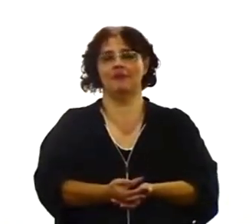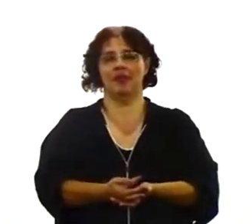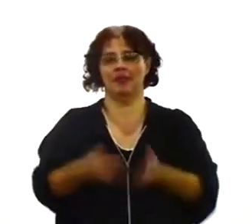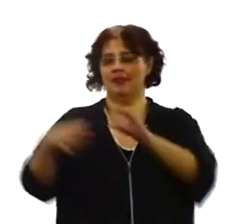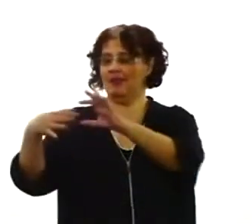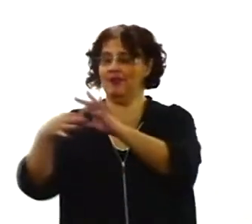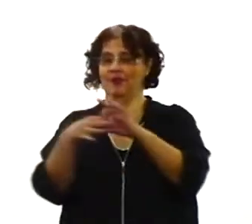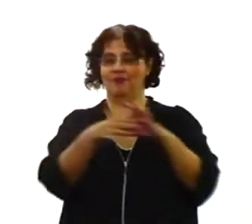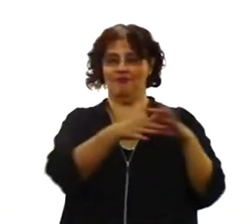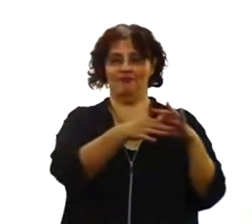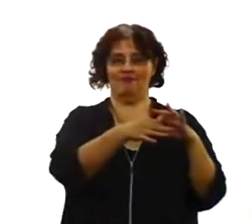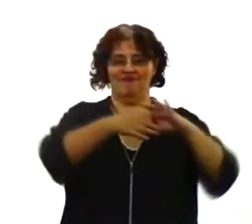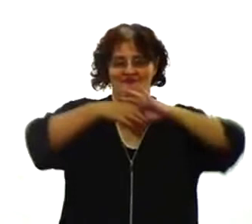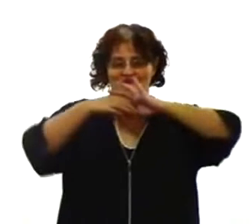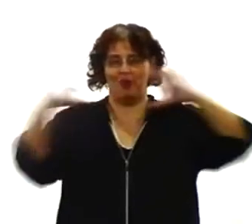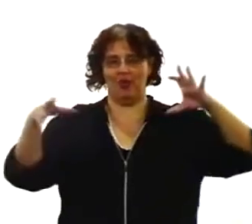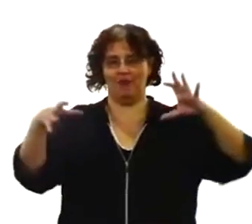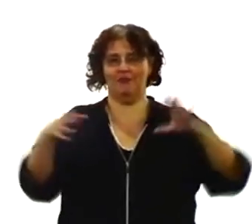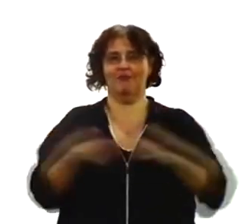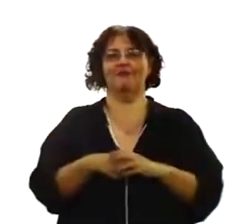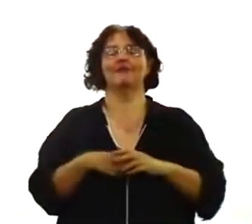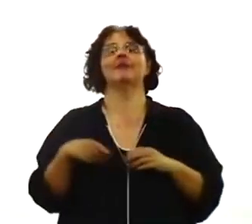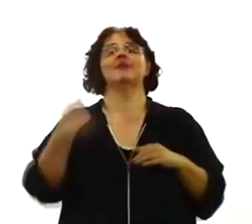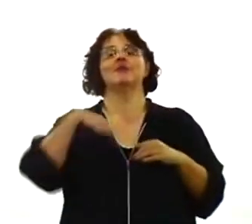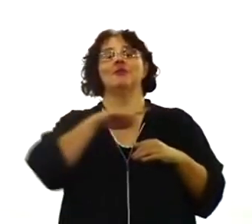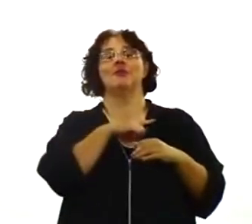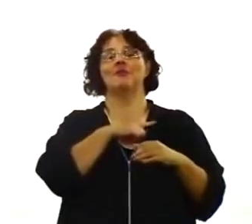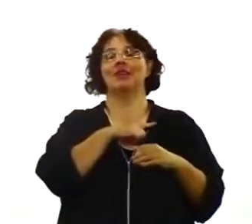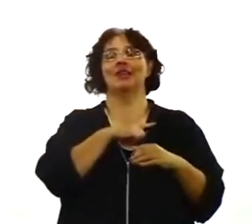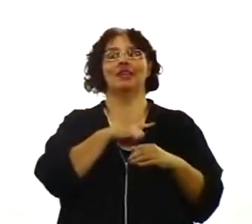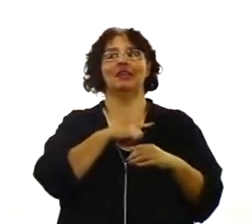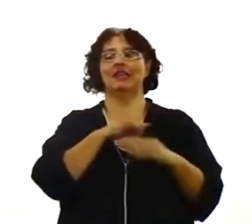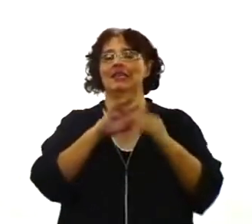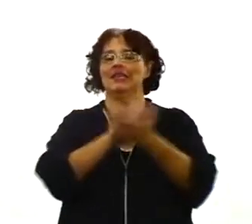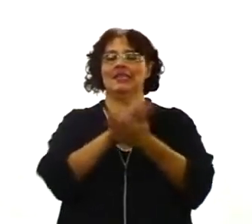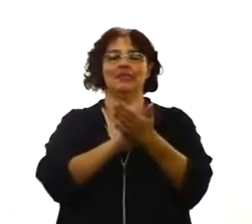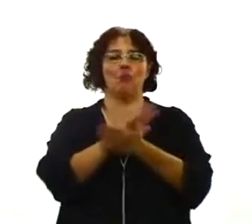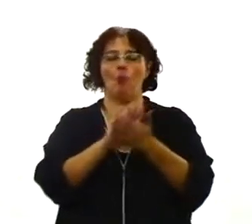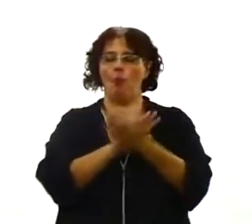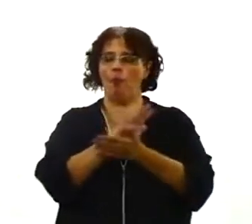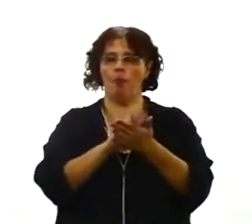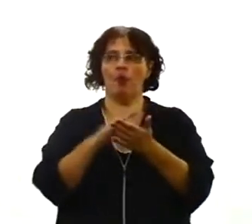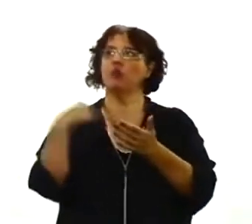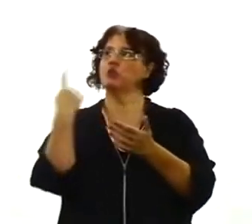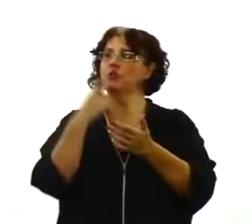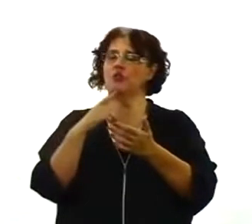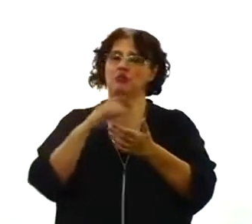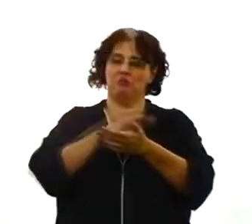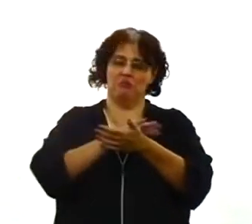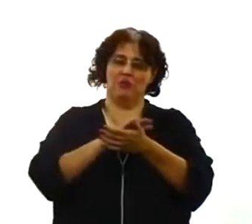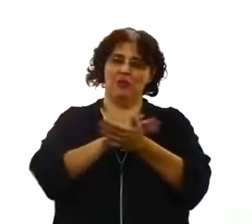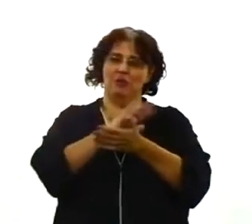a cadeia. Para que nenhuma maldição ficasse sobre nós. É isso que é a vitória da vida.